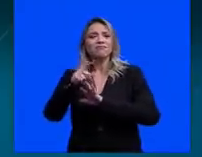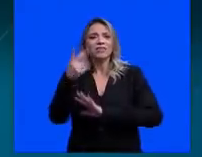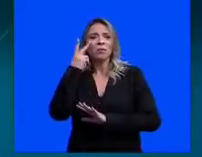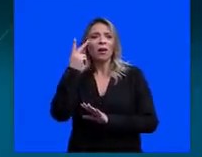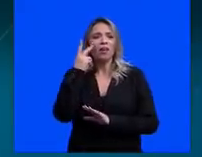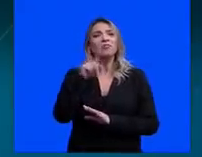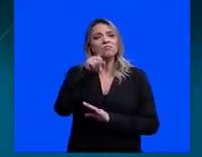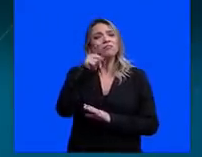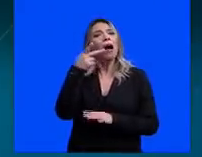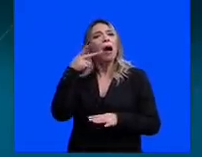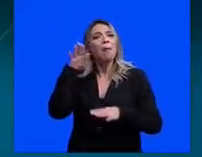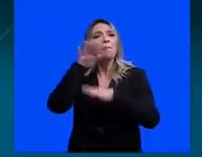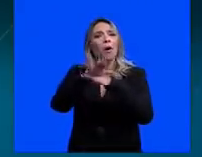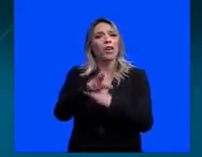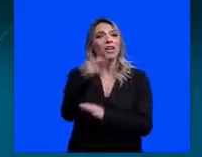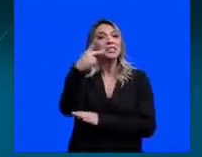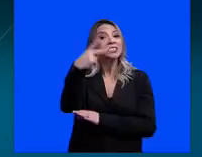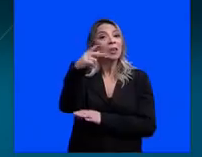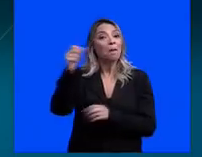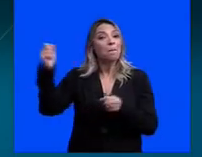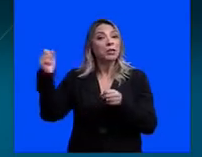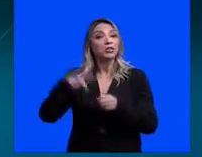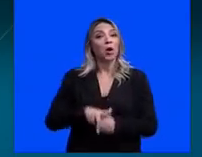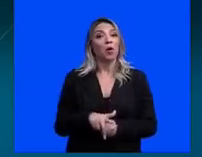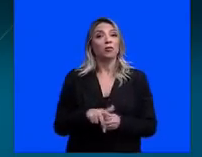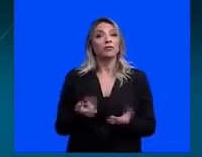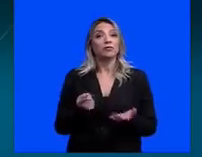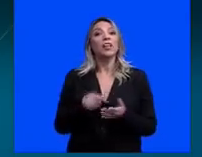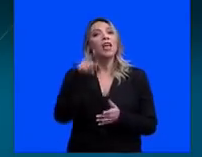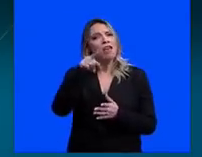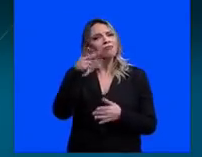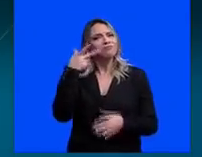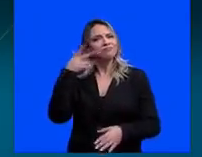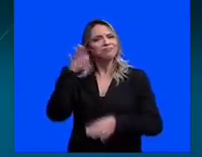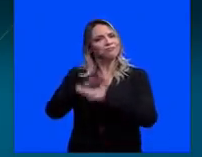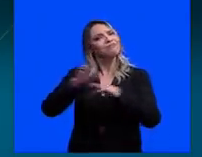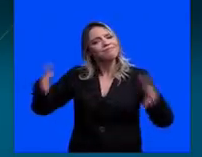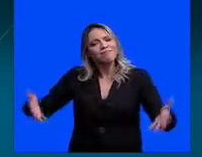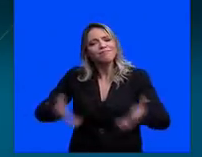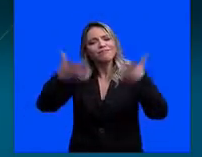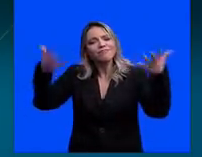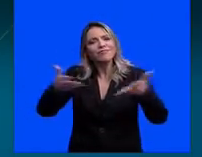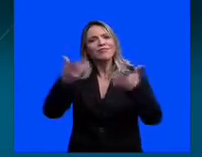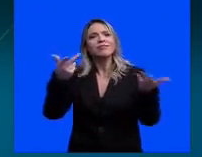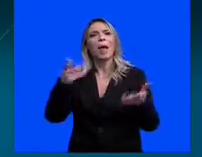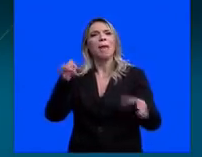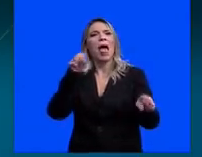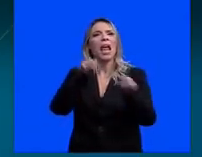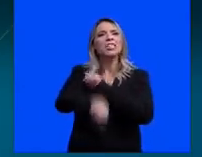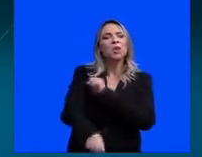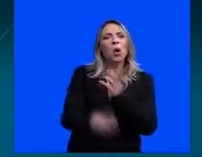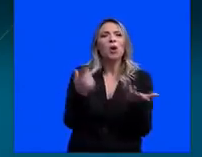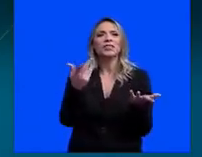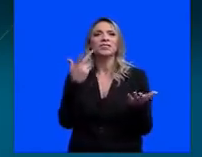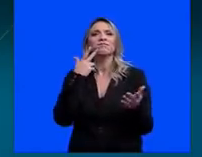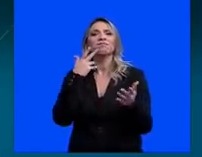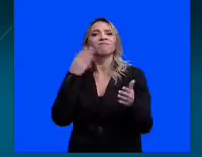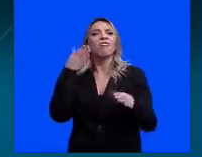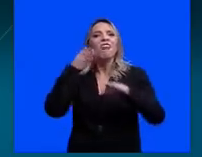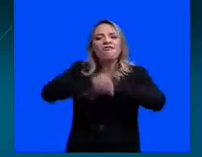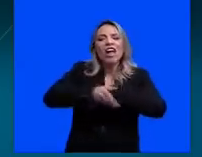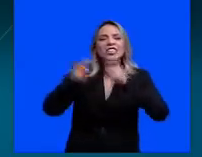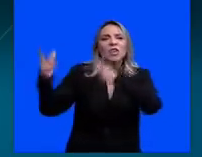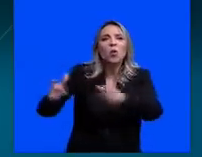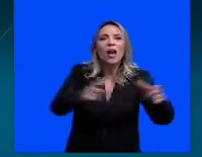apoiados pelo seu partido. O partido que apoia invasões, que apoia agressões. Diferentemente de mim. Eu prefiro o